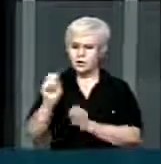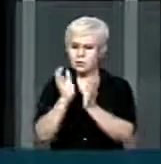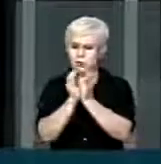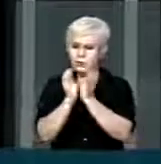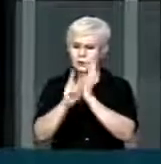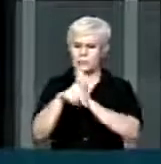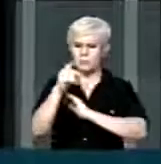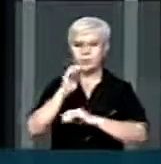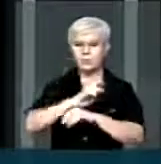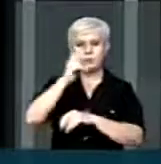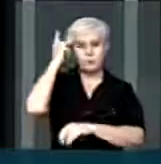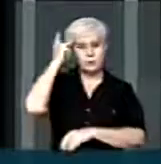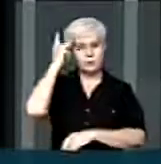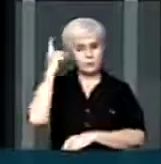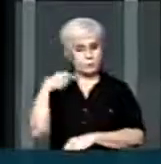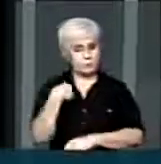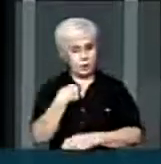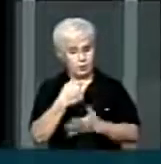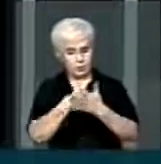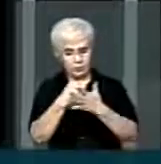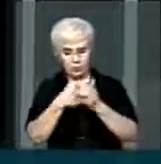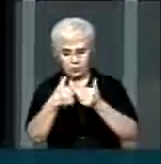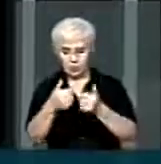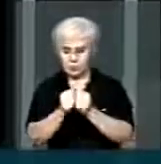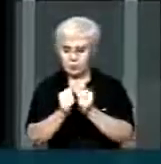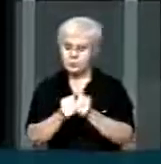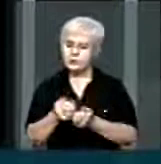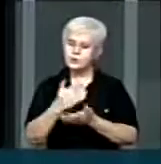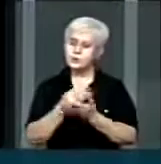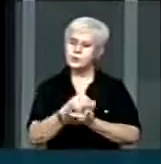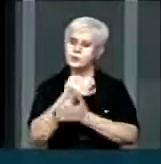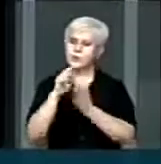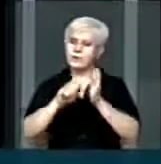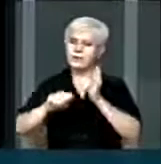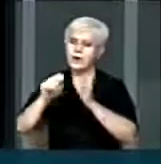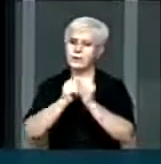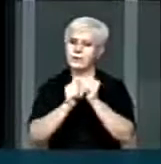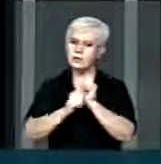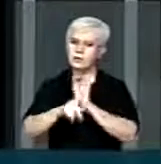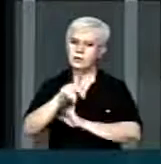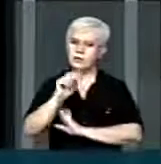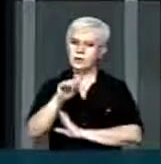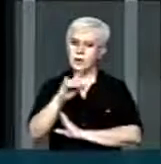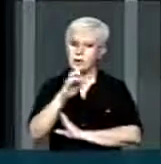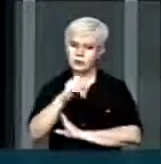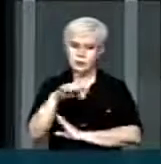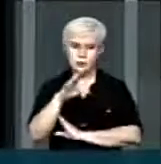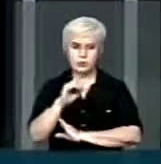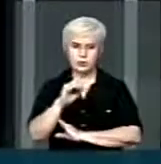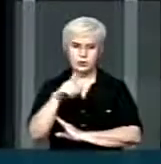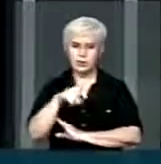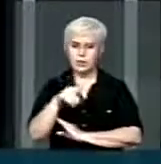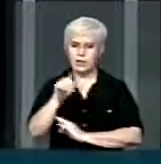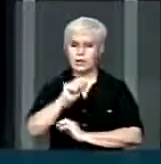luta, juntamente com as outras associações que são específicas do autismo, as amas,